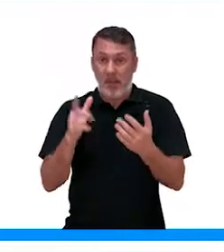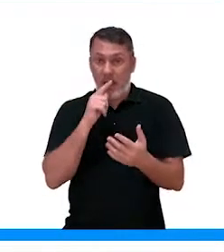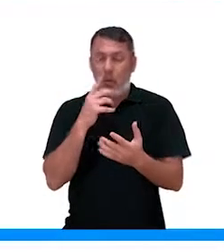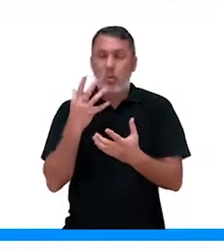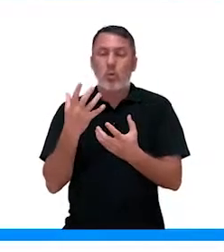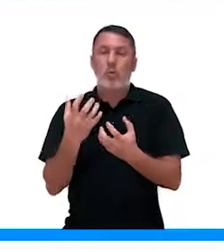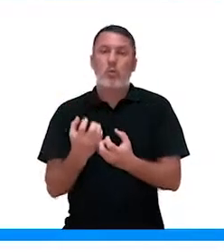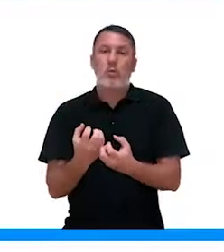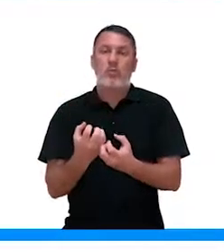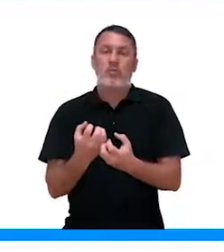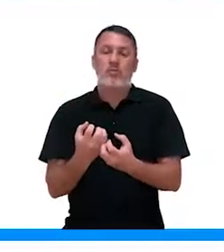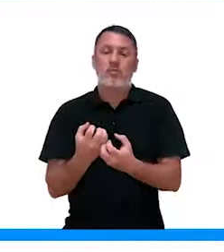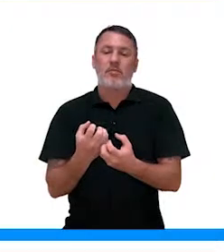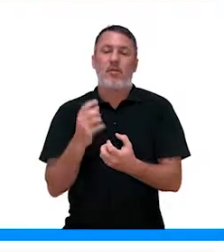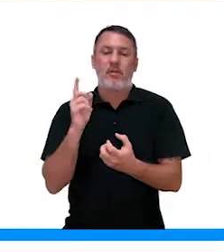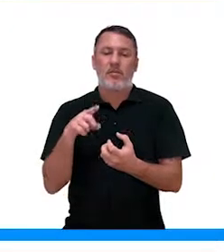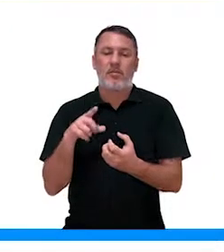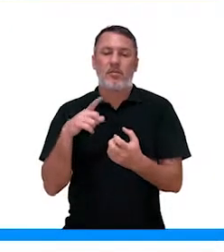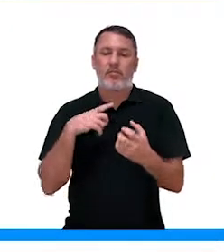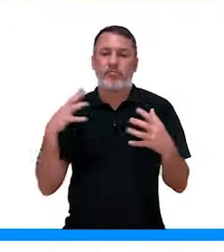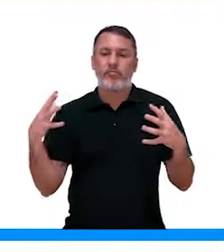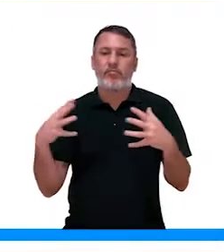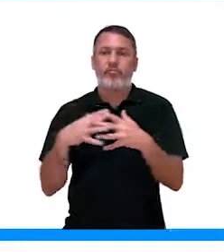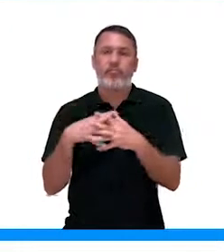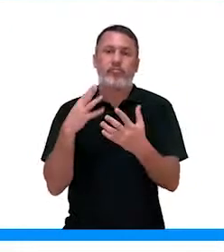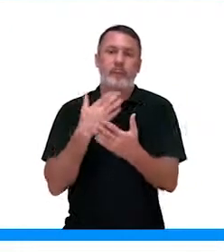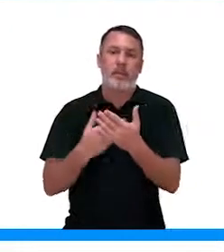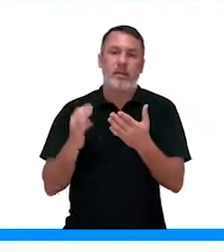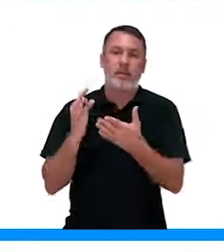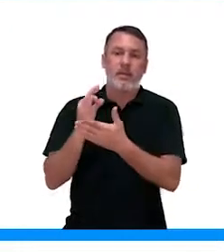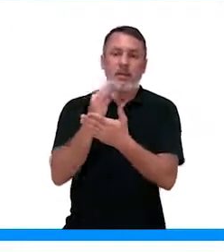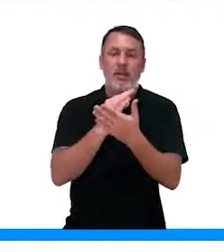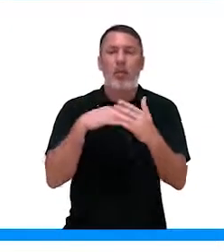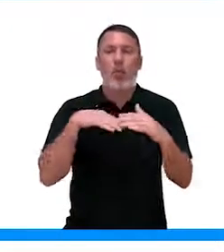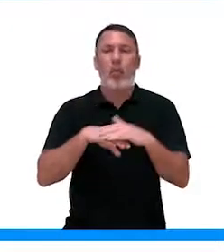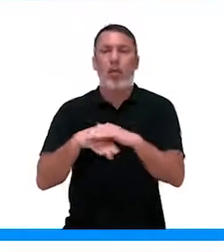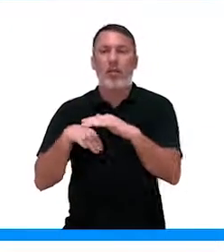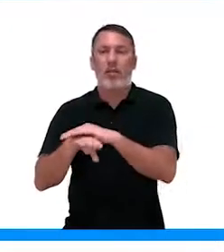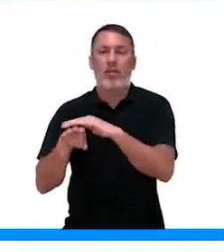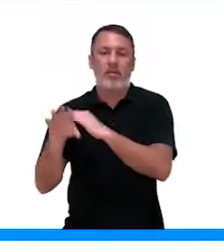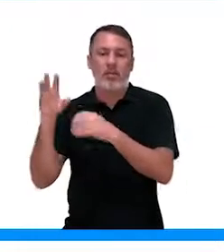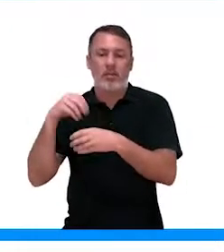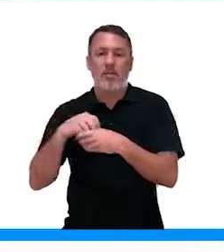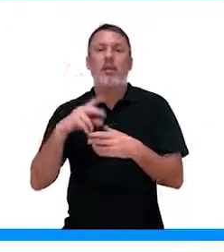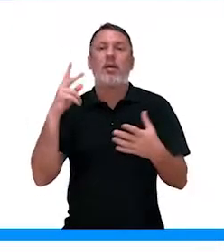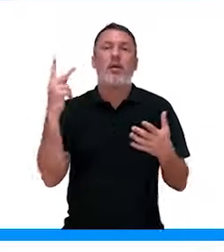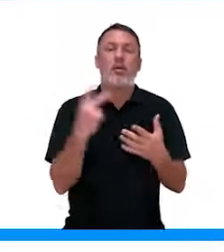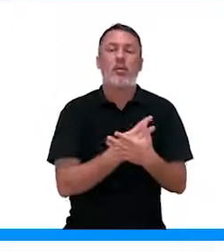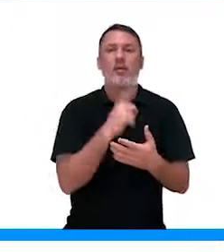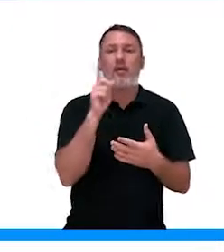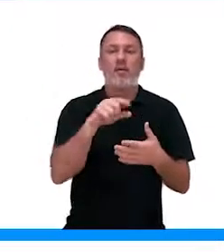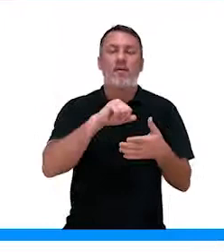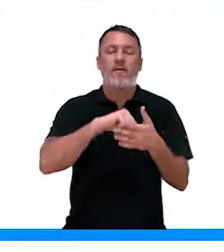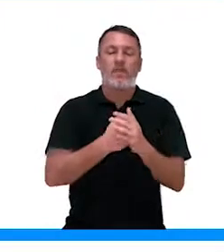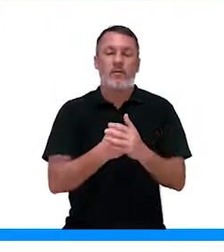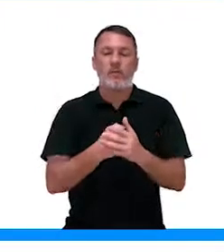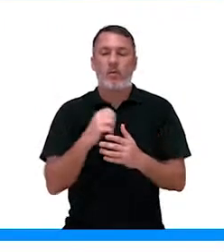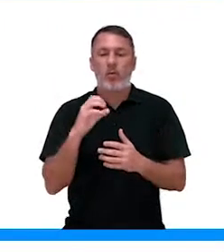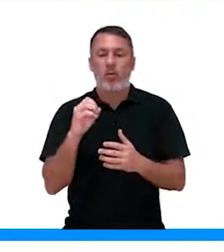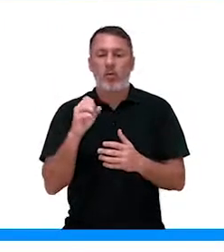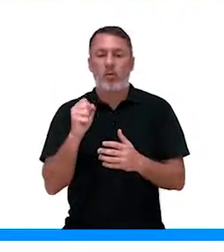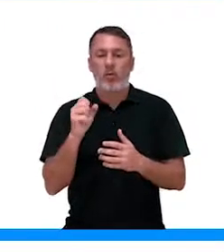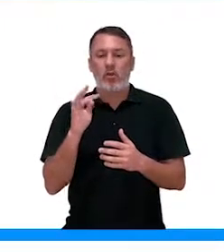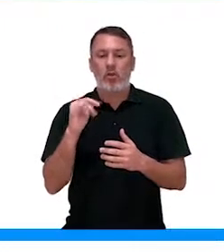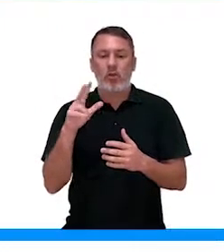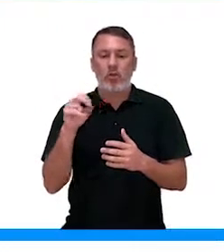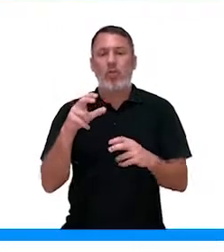ela fica murcha, fica flácida. Os estômatos, eles se aproximam. As células guardas se aproximam, provocando o fechamento do